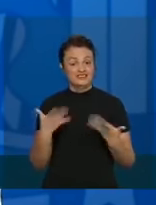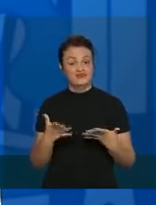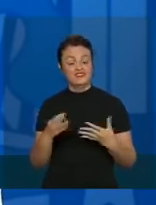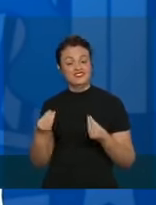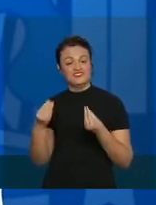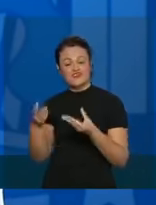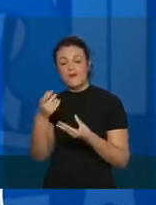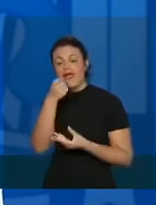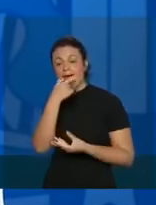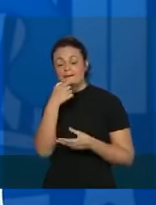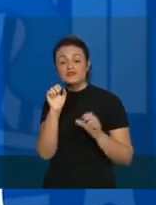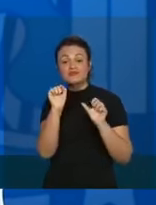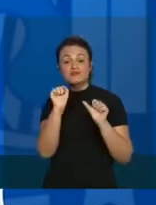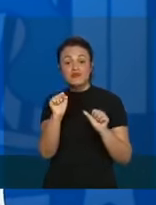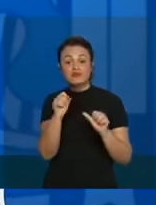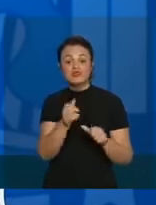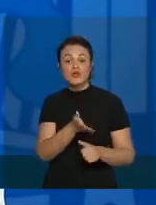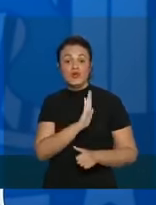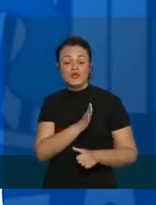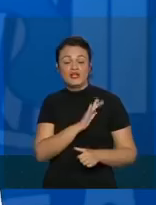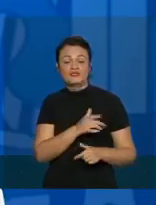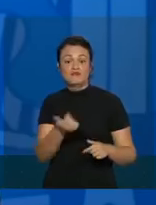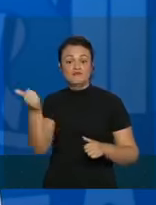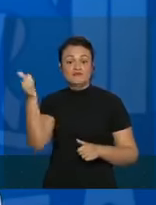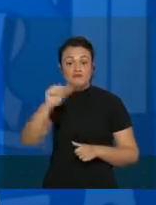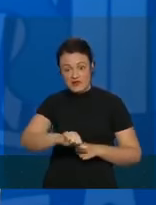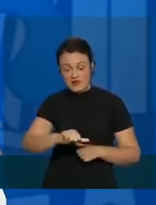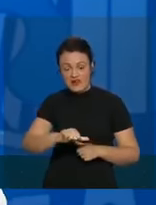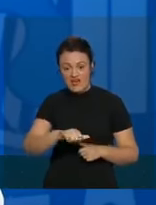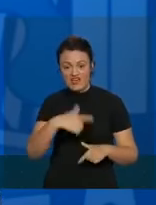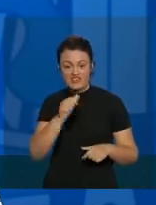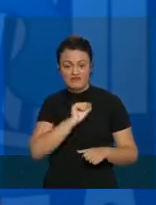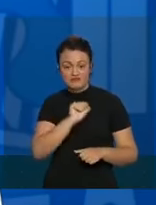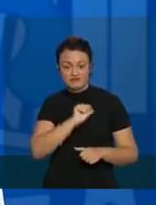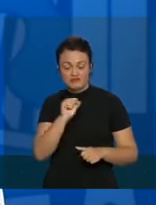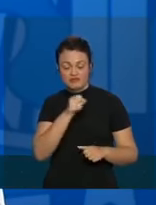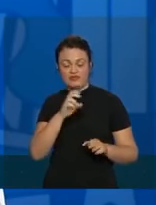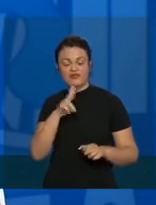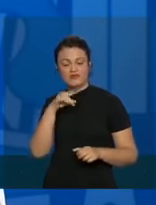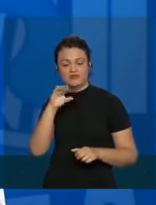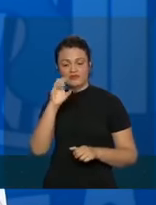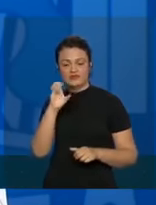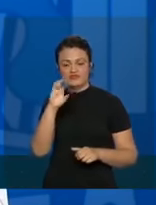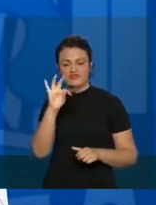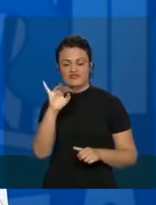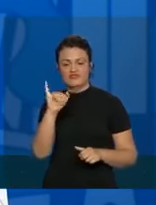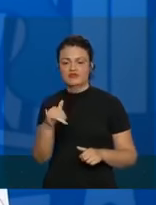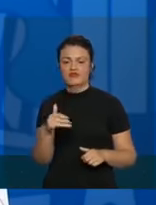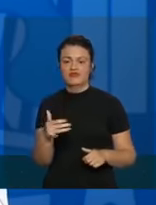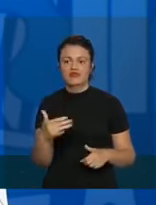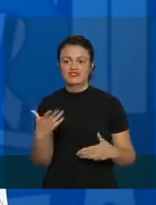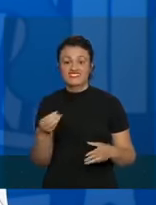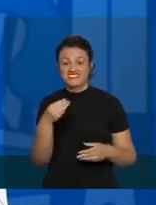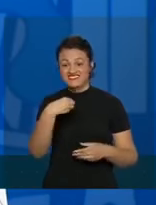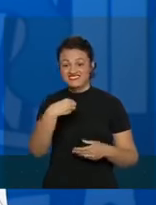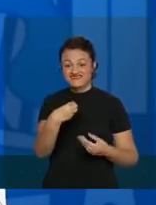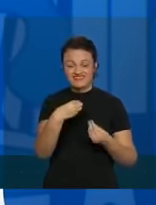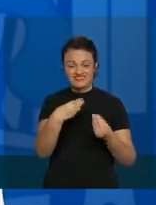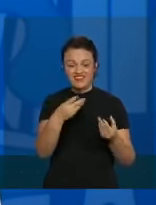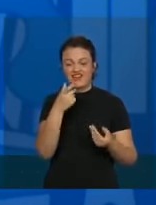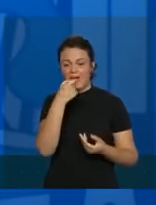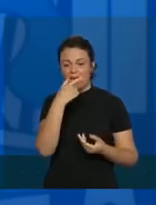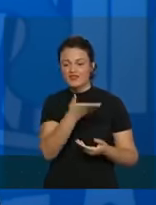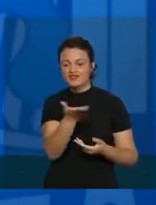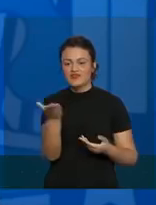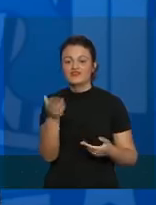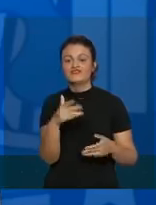remédio que pode causar uma batida diferente do coração e pode levar as pessoas para o CTI, se a gente desse para todo mundo, será que